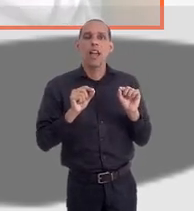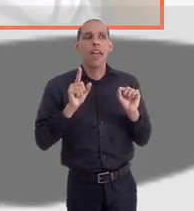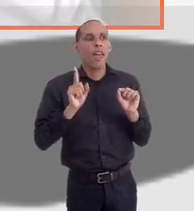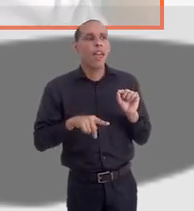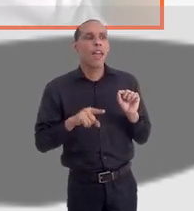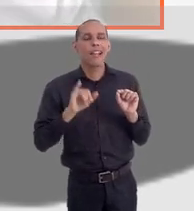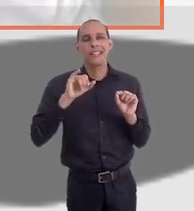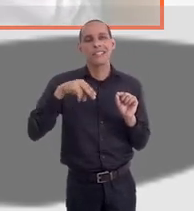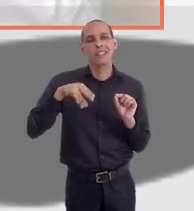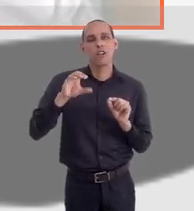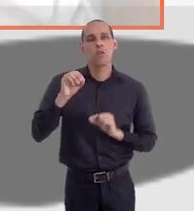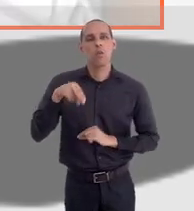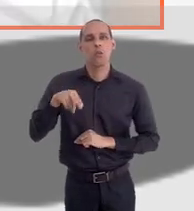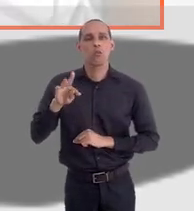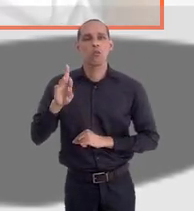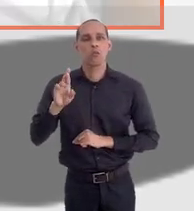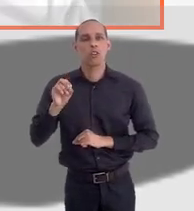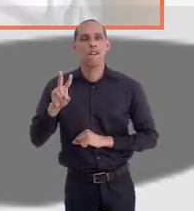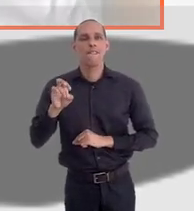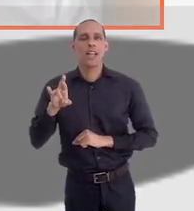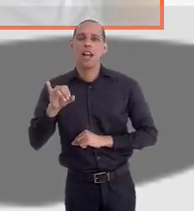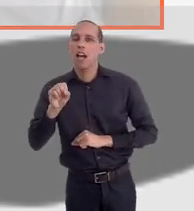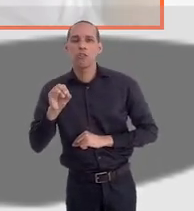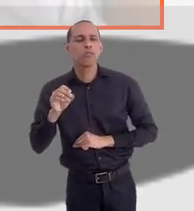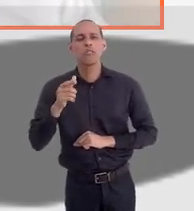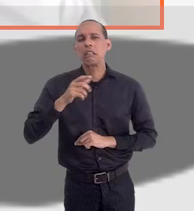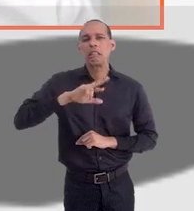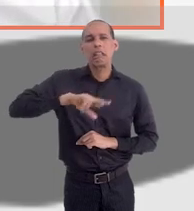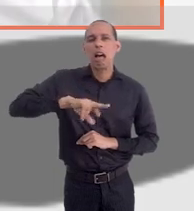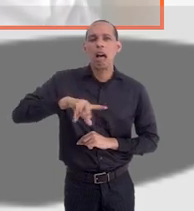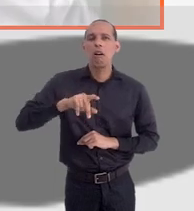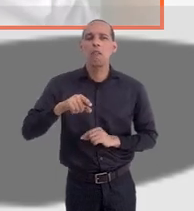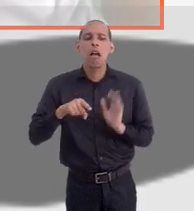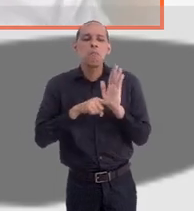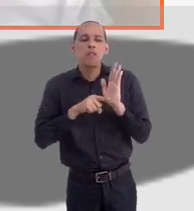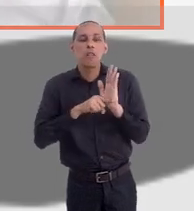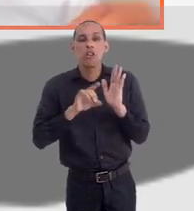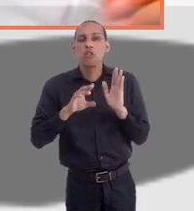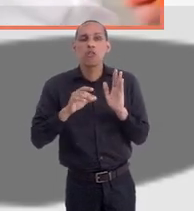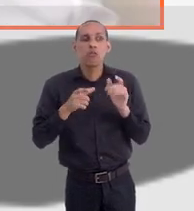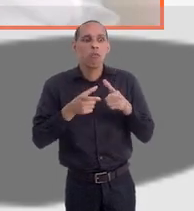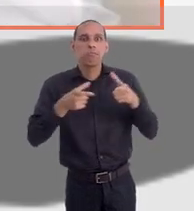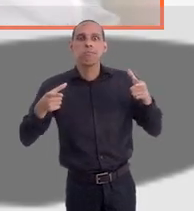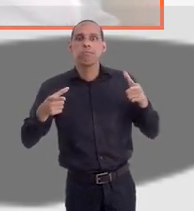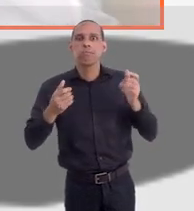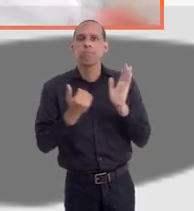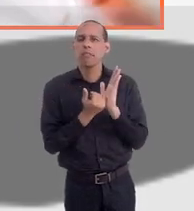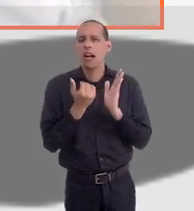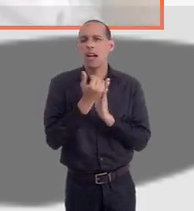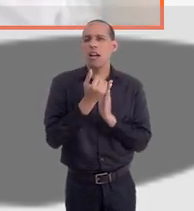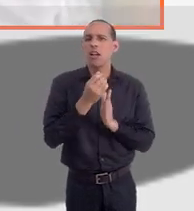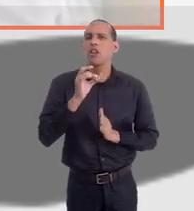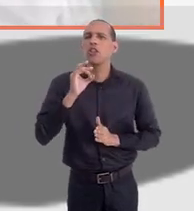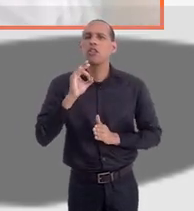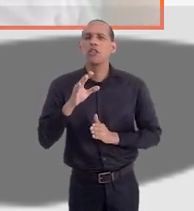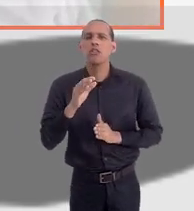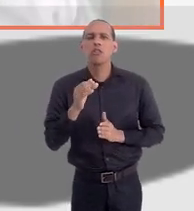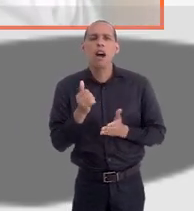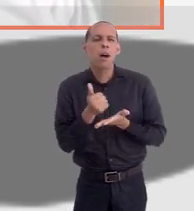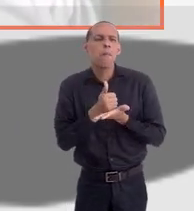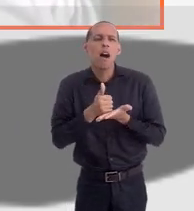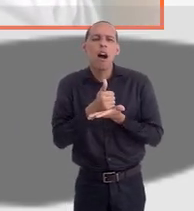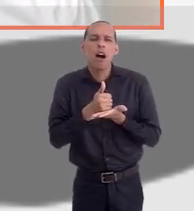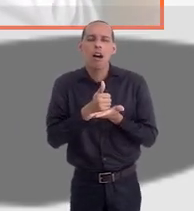é incontroverso. Então, você não vai ter doutrina minoritária, eles vão pegar o que é majoritário. Você não vai ter muitas jurisprudências, você vai pegar a súmula